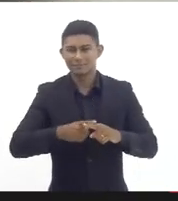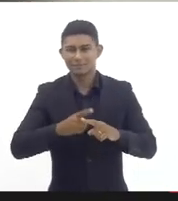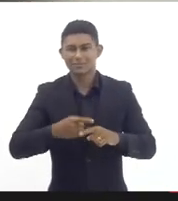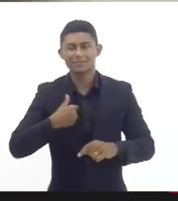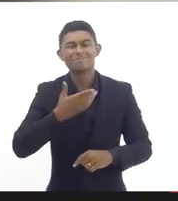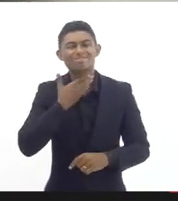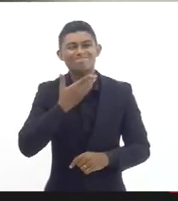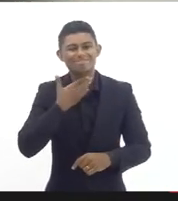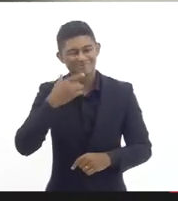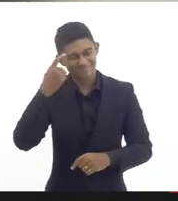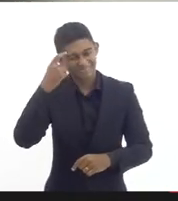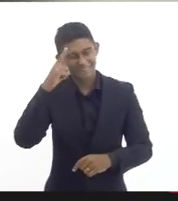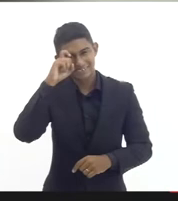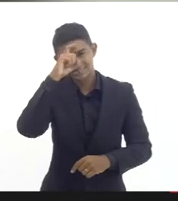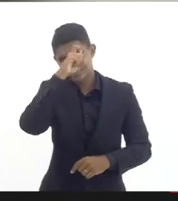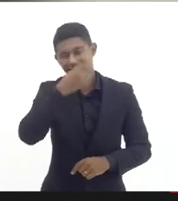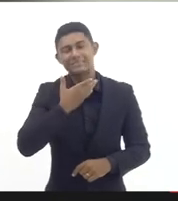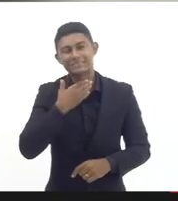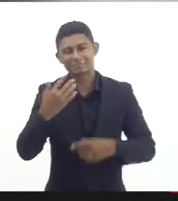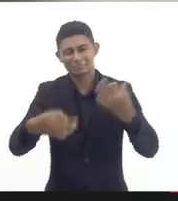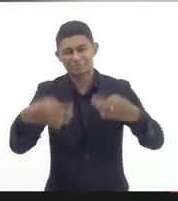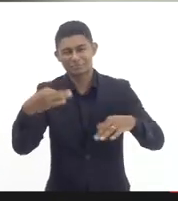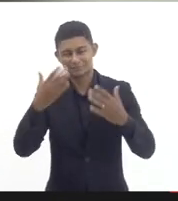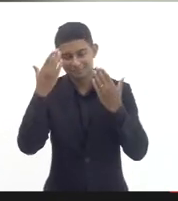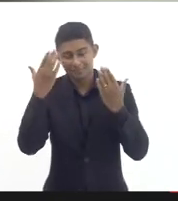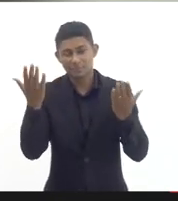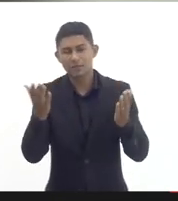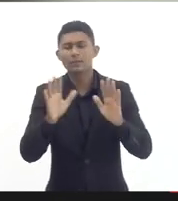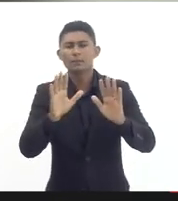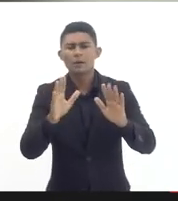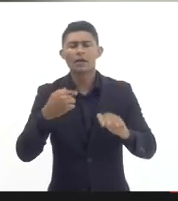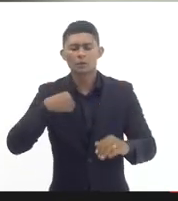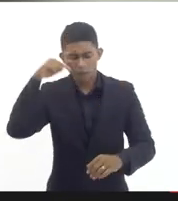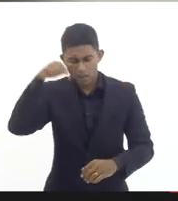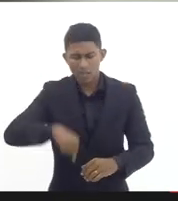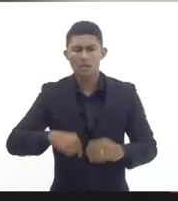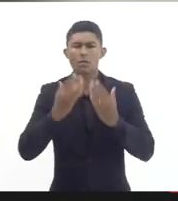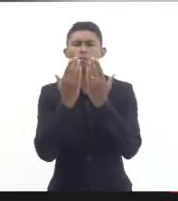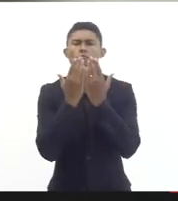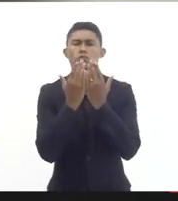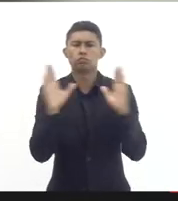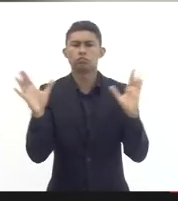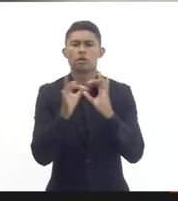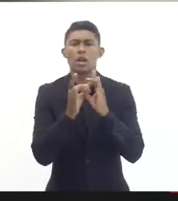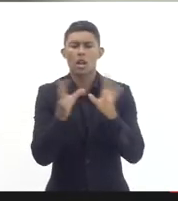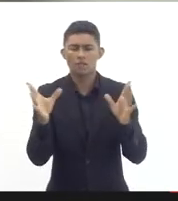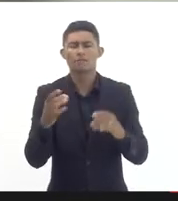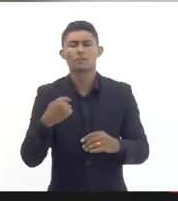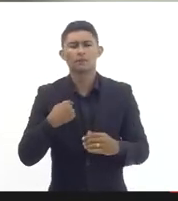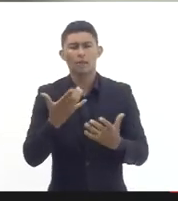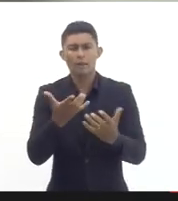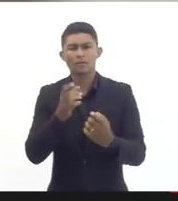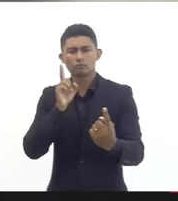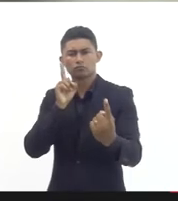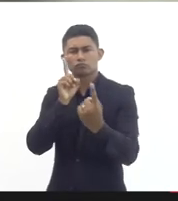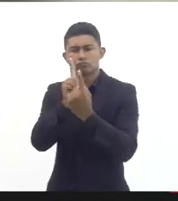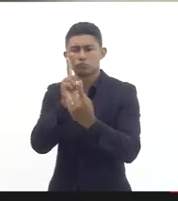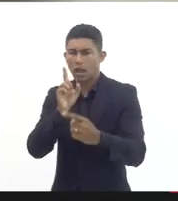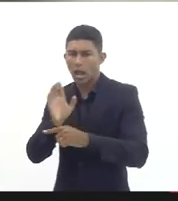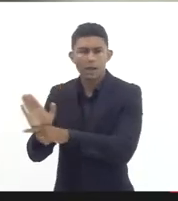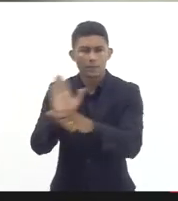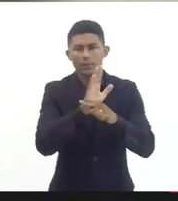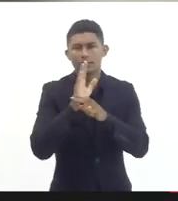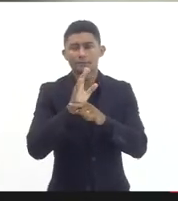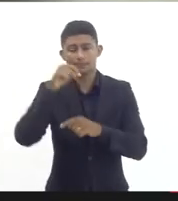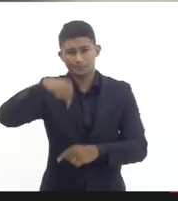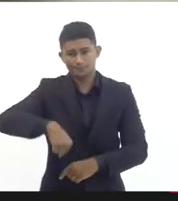rouca que estou tentando resumir mas nos colocamos à disposição para para enfim para o que for necessário a